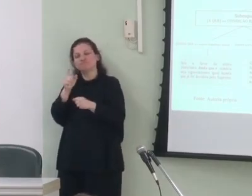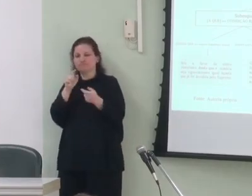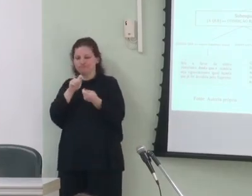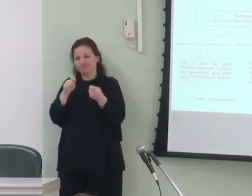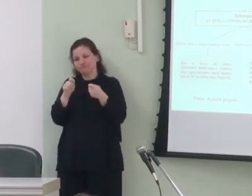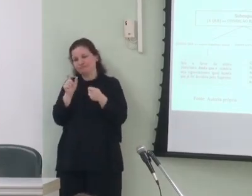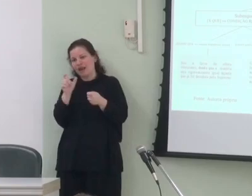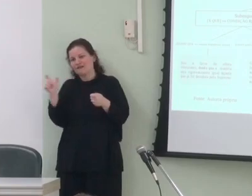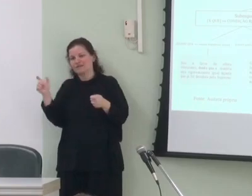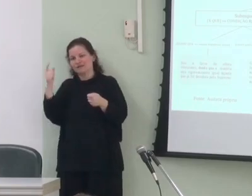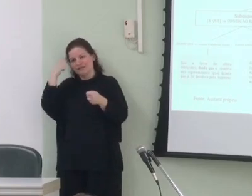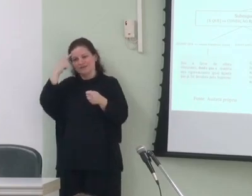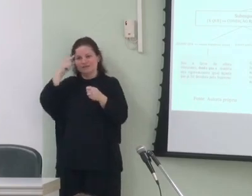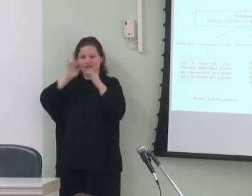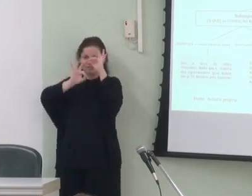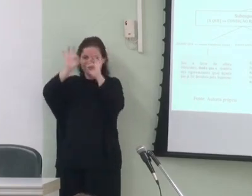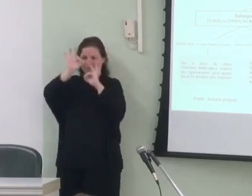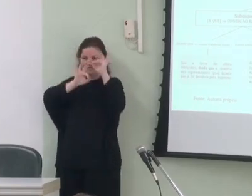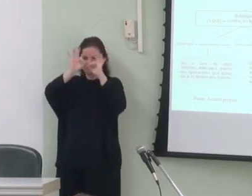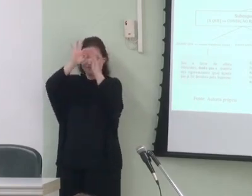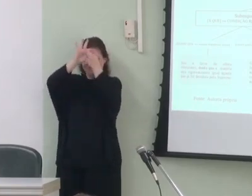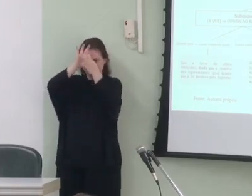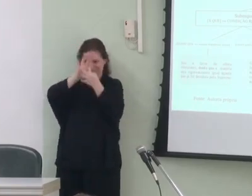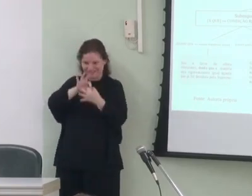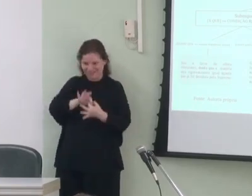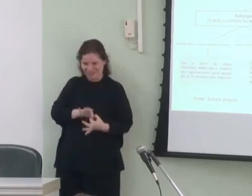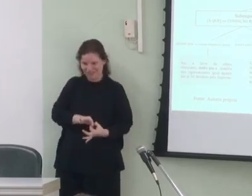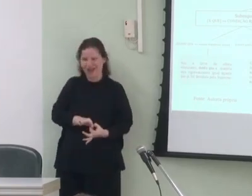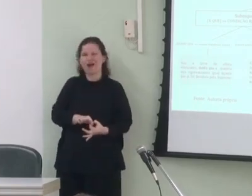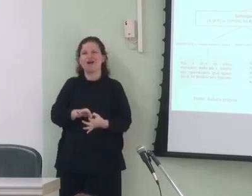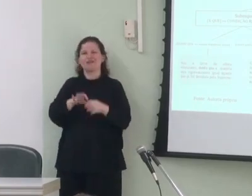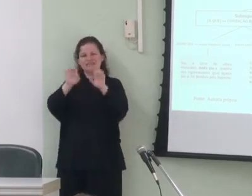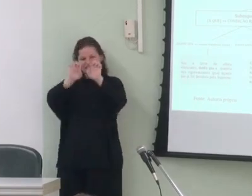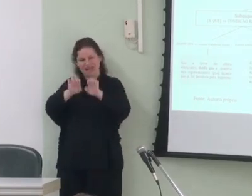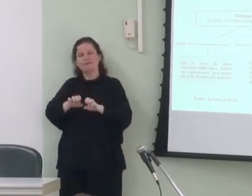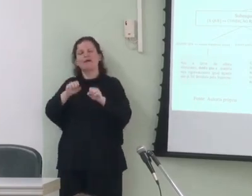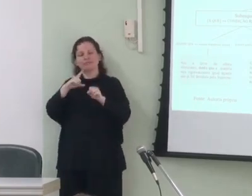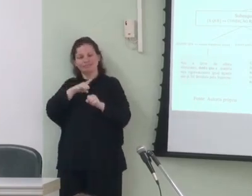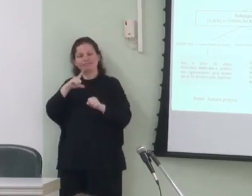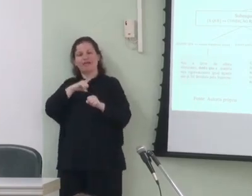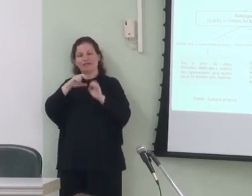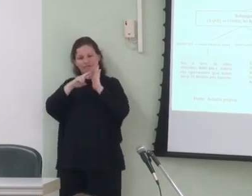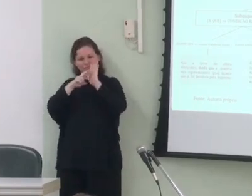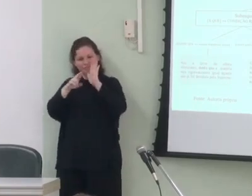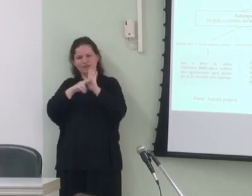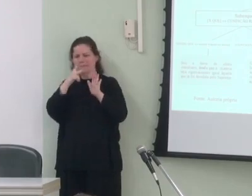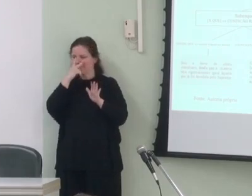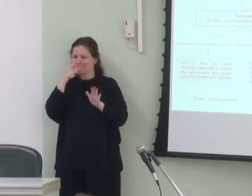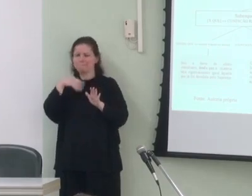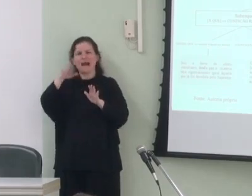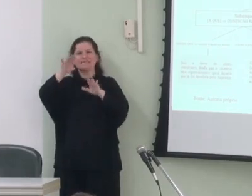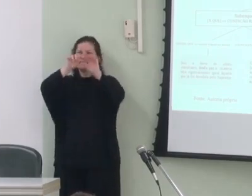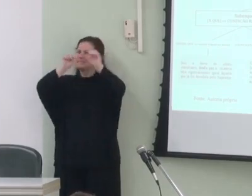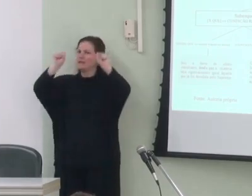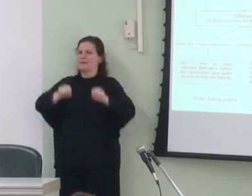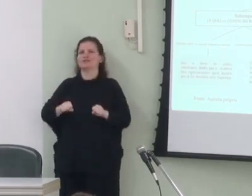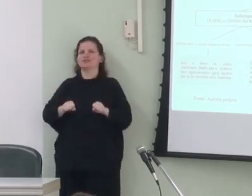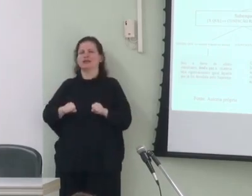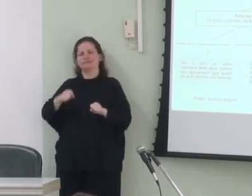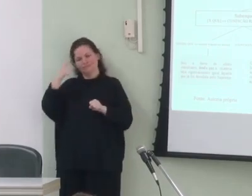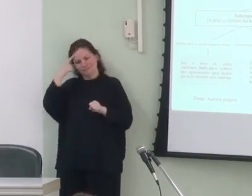organização vertical os esquemas e subesquemas estocam representações cada vez mais esquemáticas